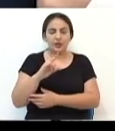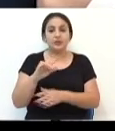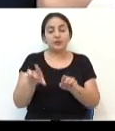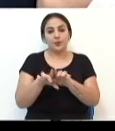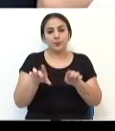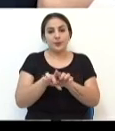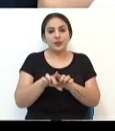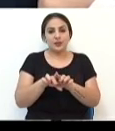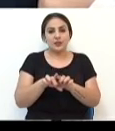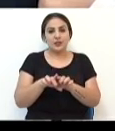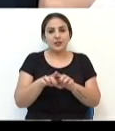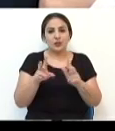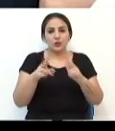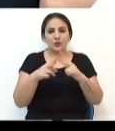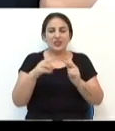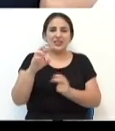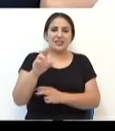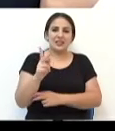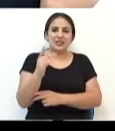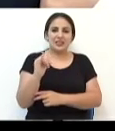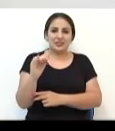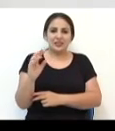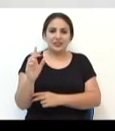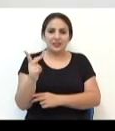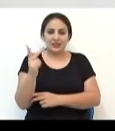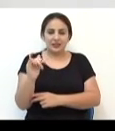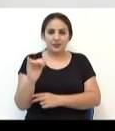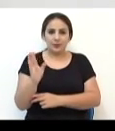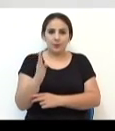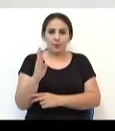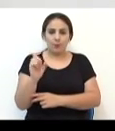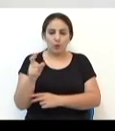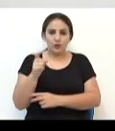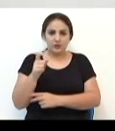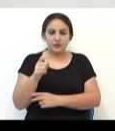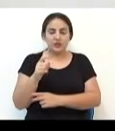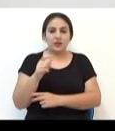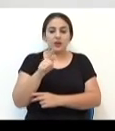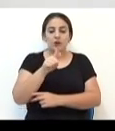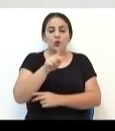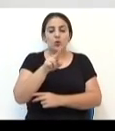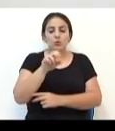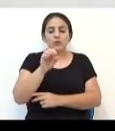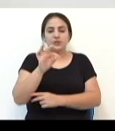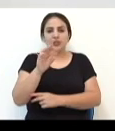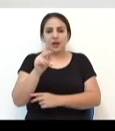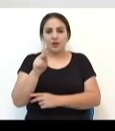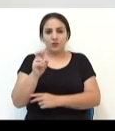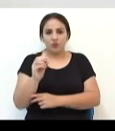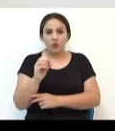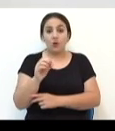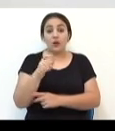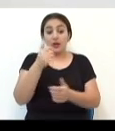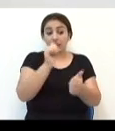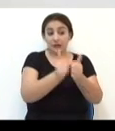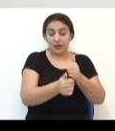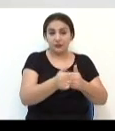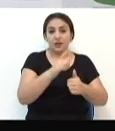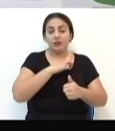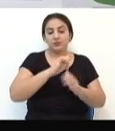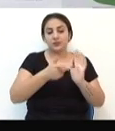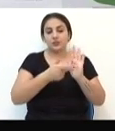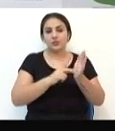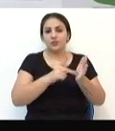lutador de kickbox, Gustavo Pietrobon. Para Patussi, o atleta é sinônimo de superação e persistência.